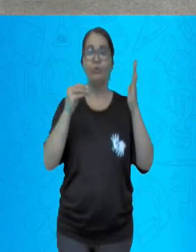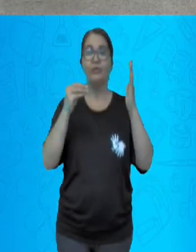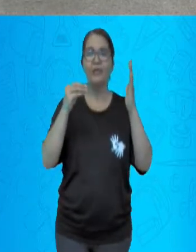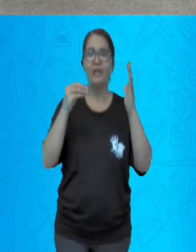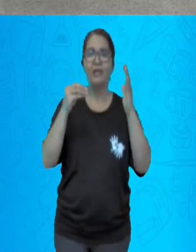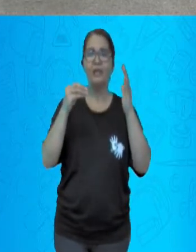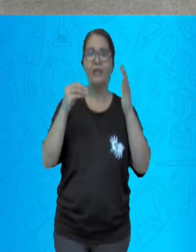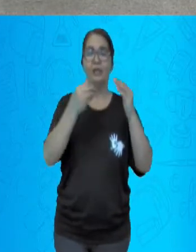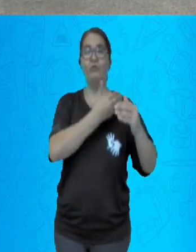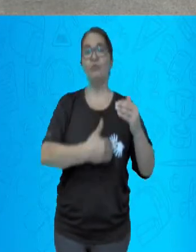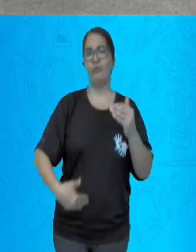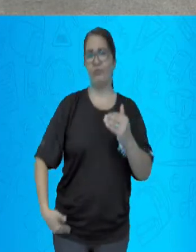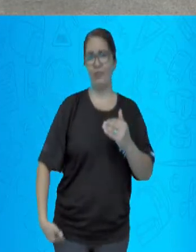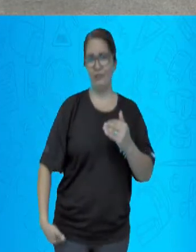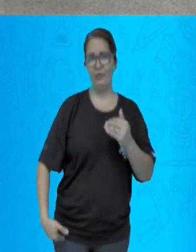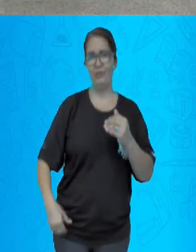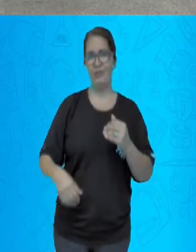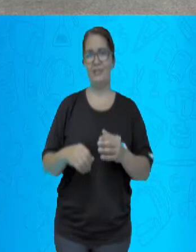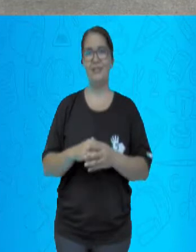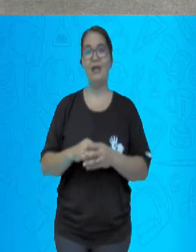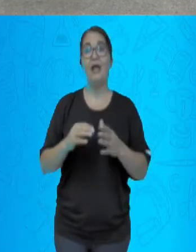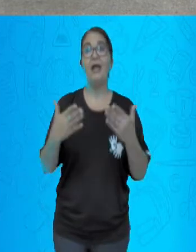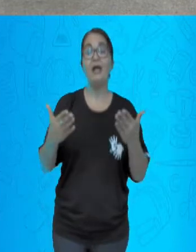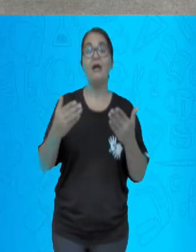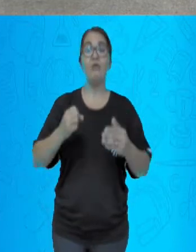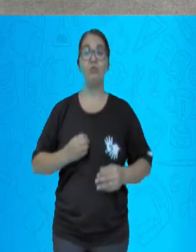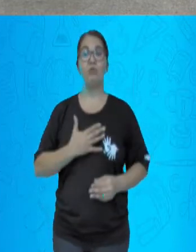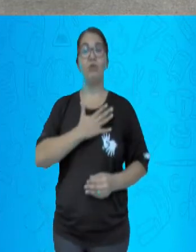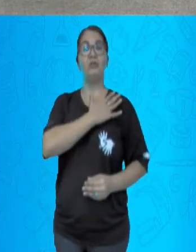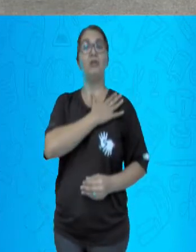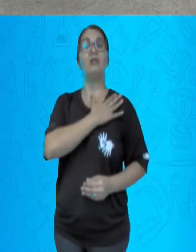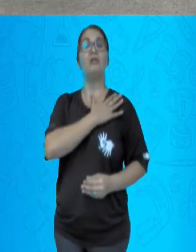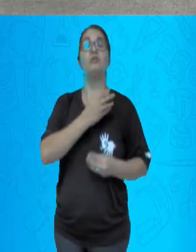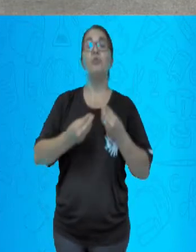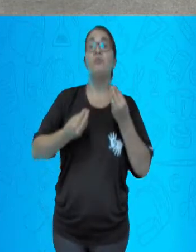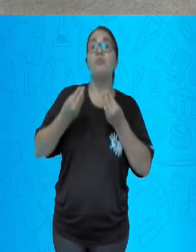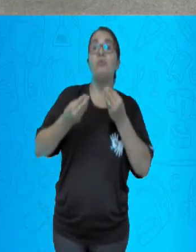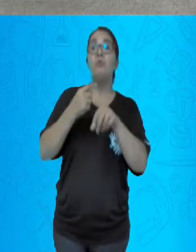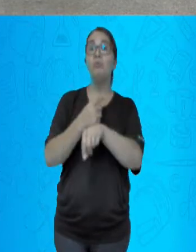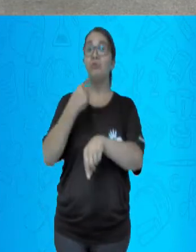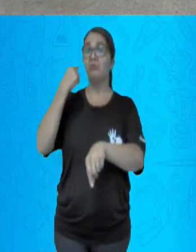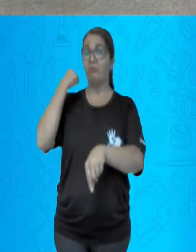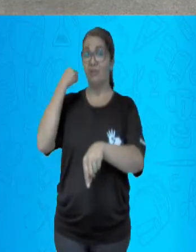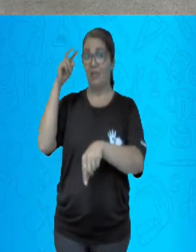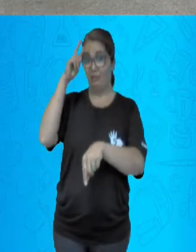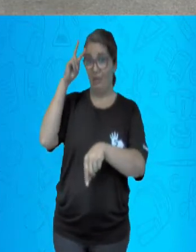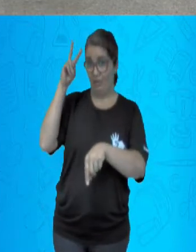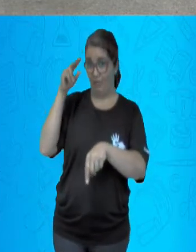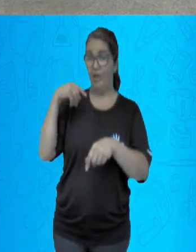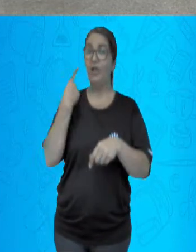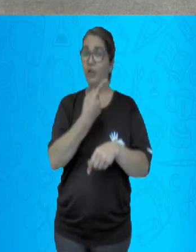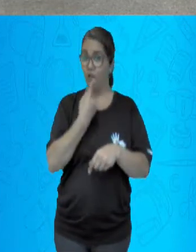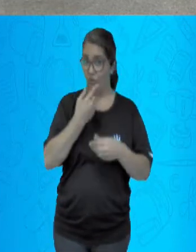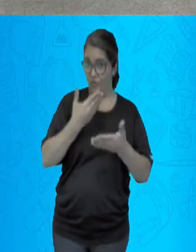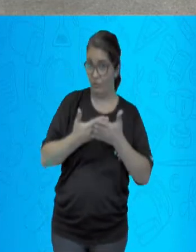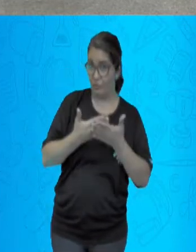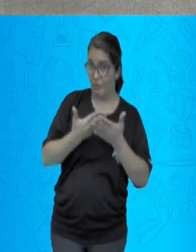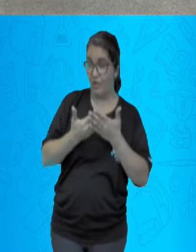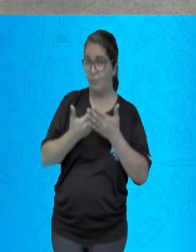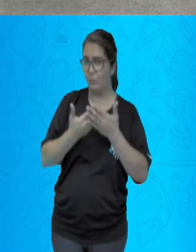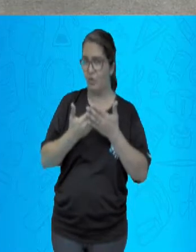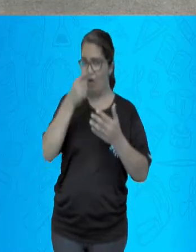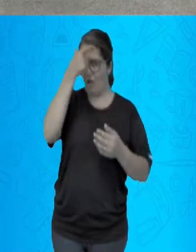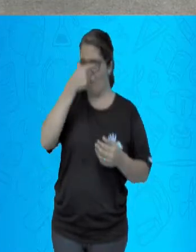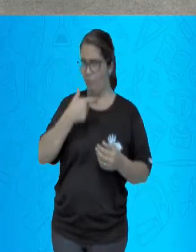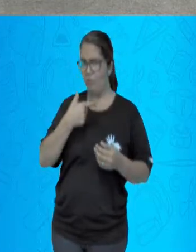dos governadores era o coronel, como tínhamos falado anteriormente. Como foi essa figura